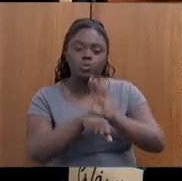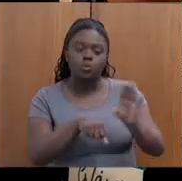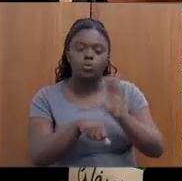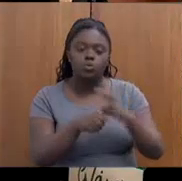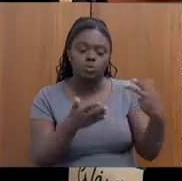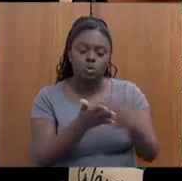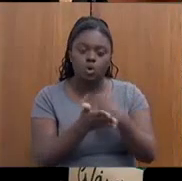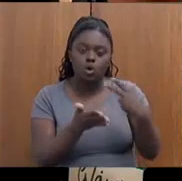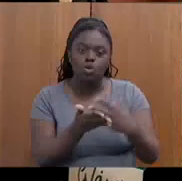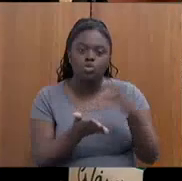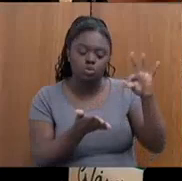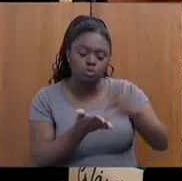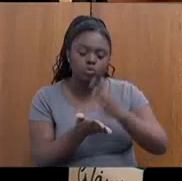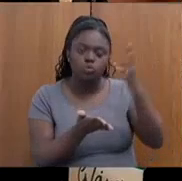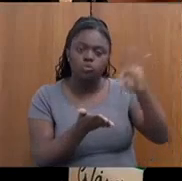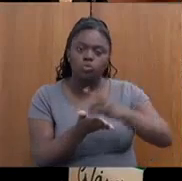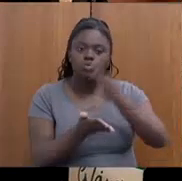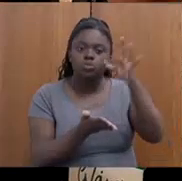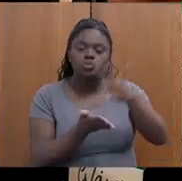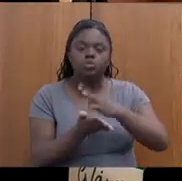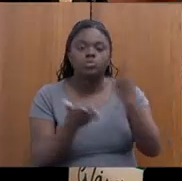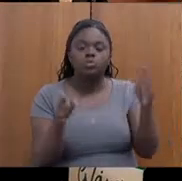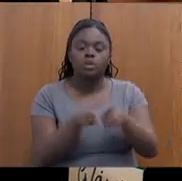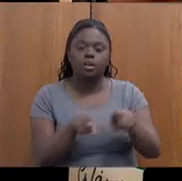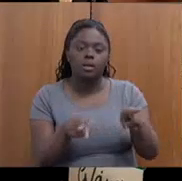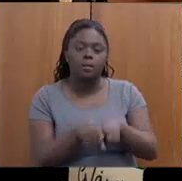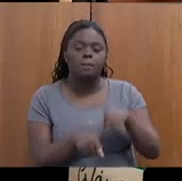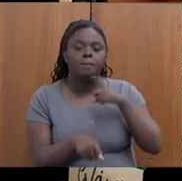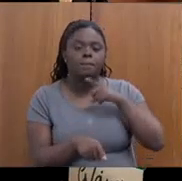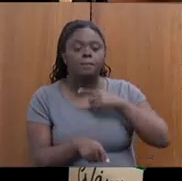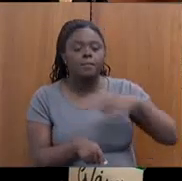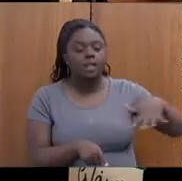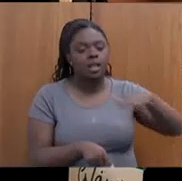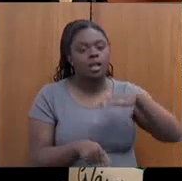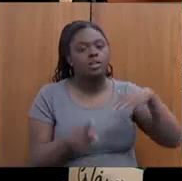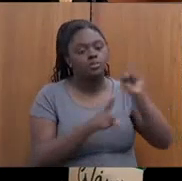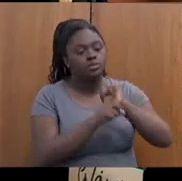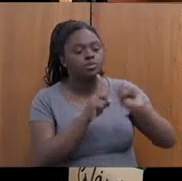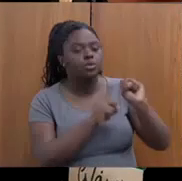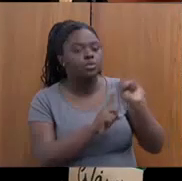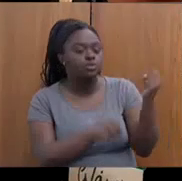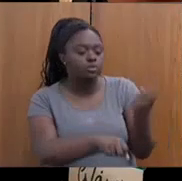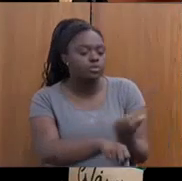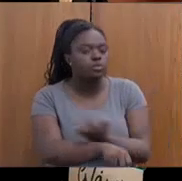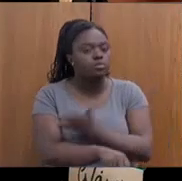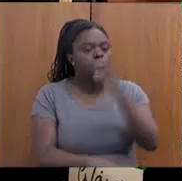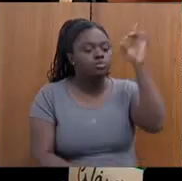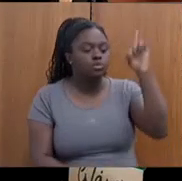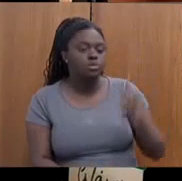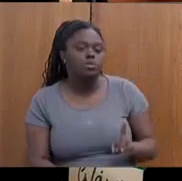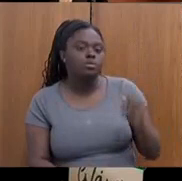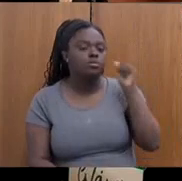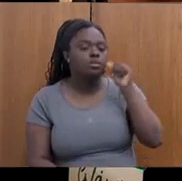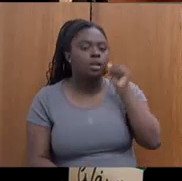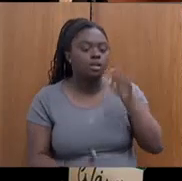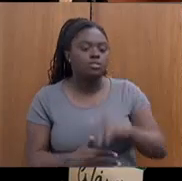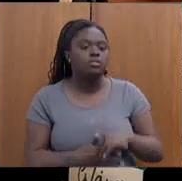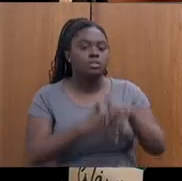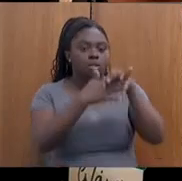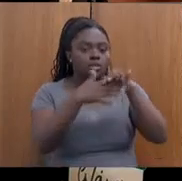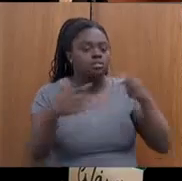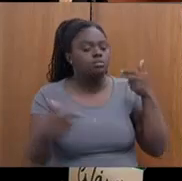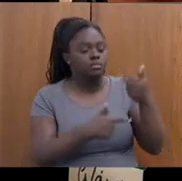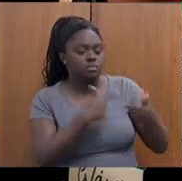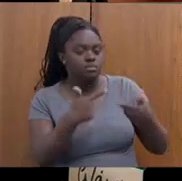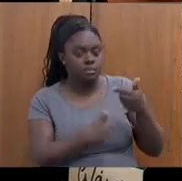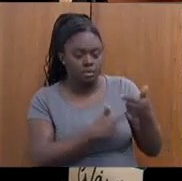é apenas corte e costura, ele tem questões socioemocionais, direito das mulheres, liderança, empregabilidade